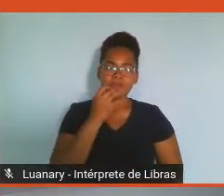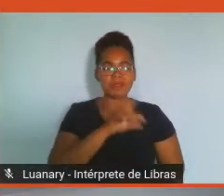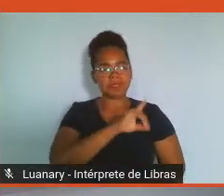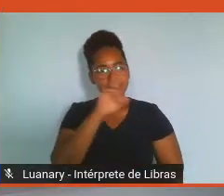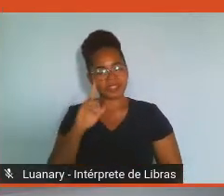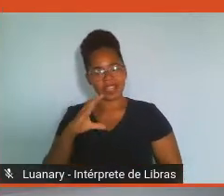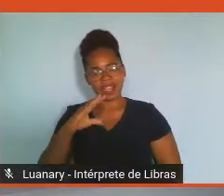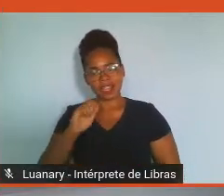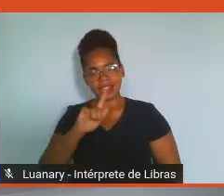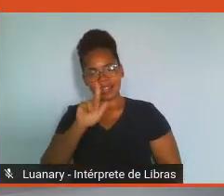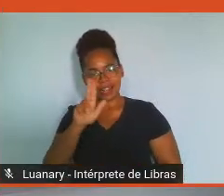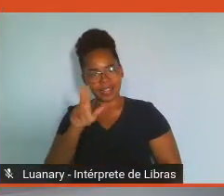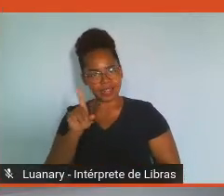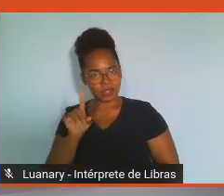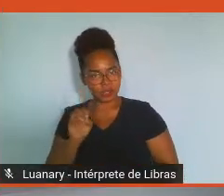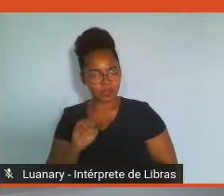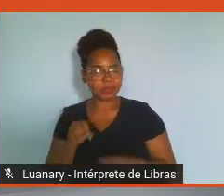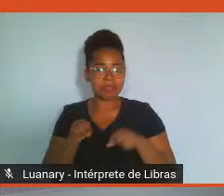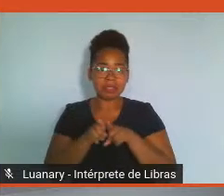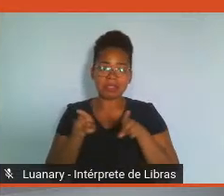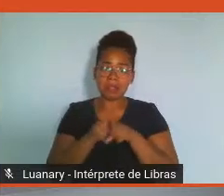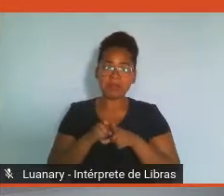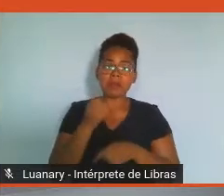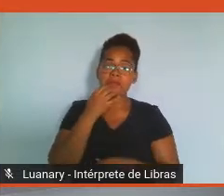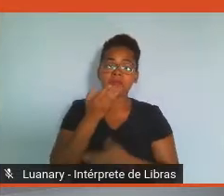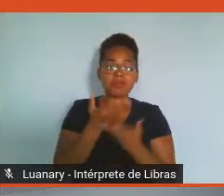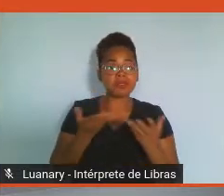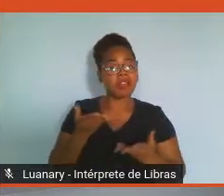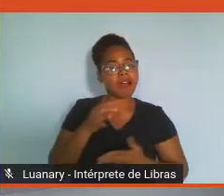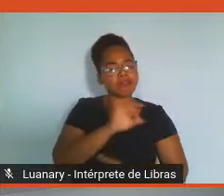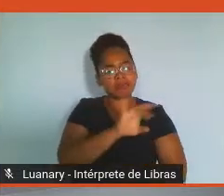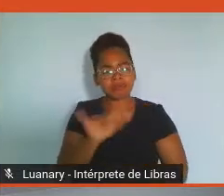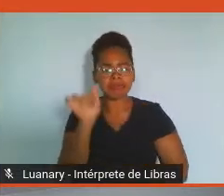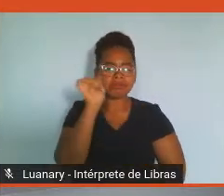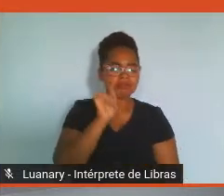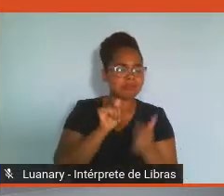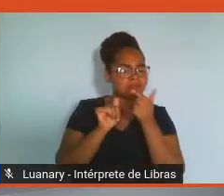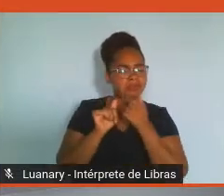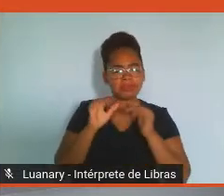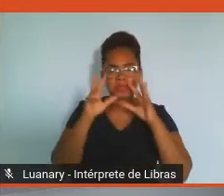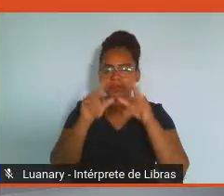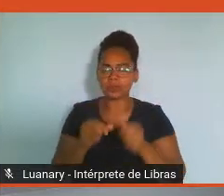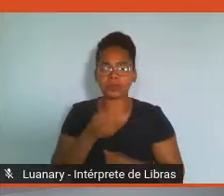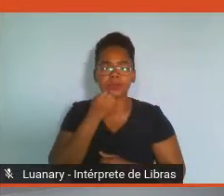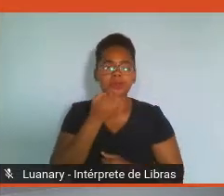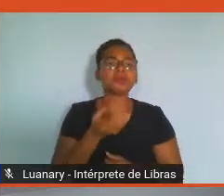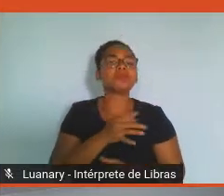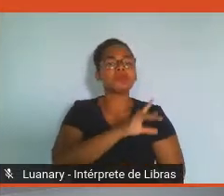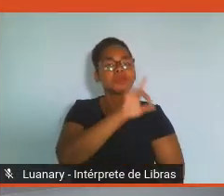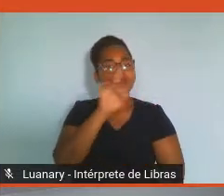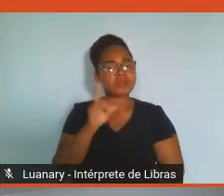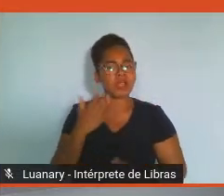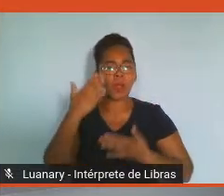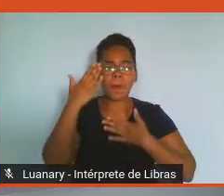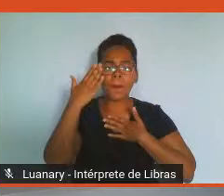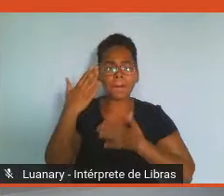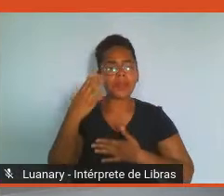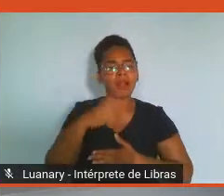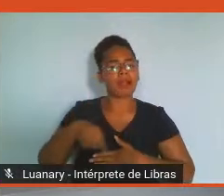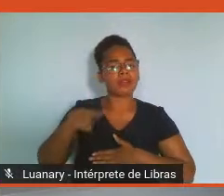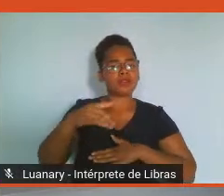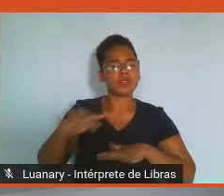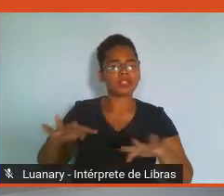dia a todos e a todas. Obrigada pela participação de todos a mais este evento, a mais este